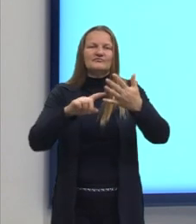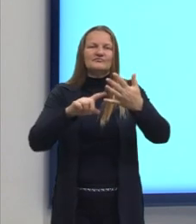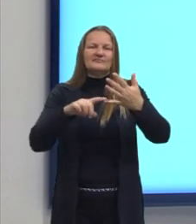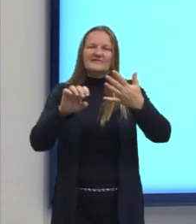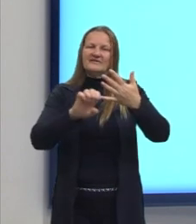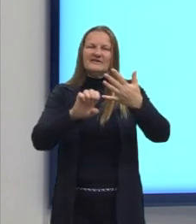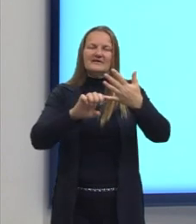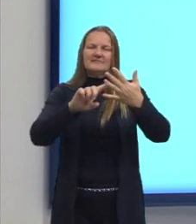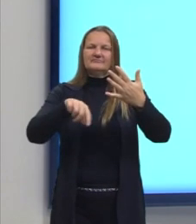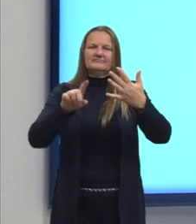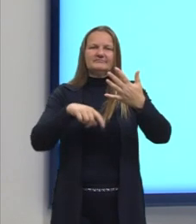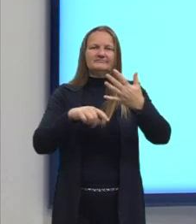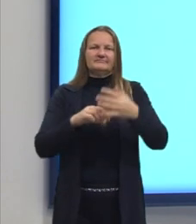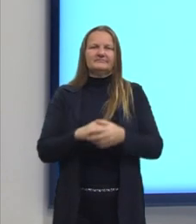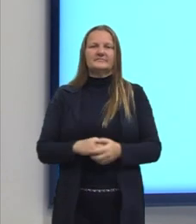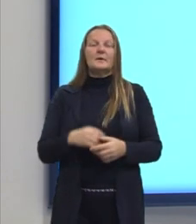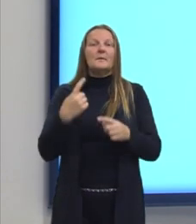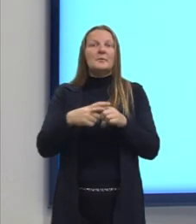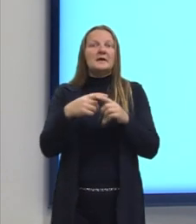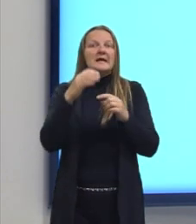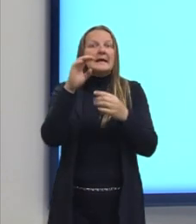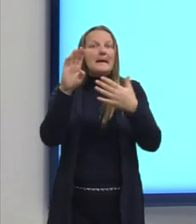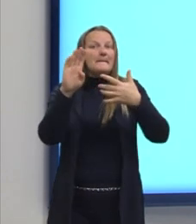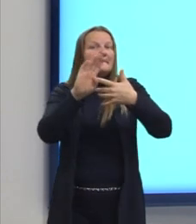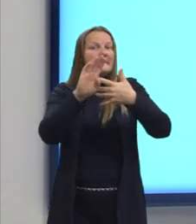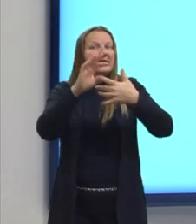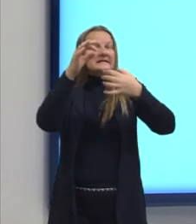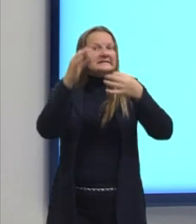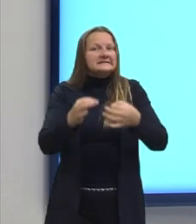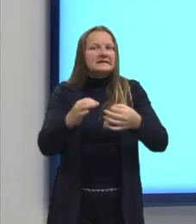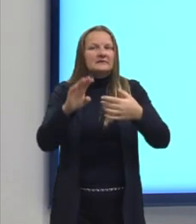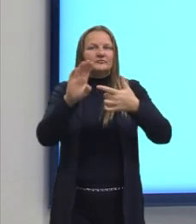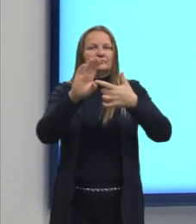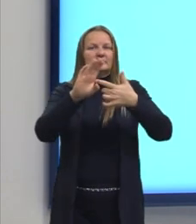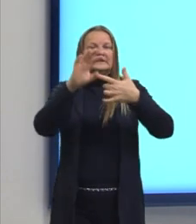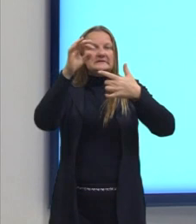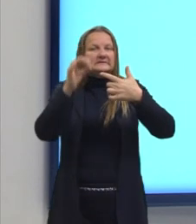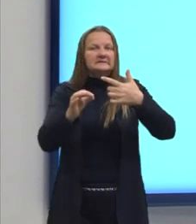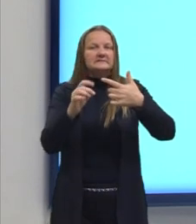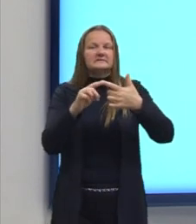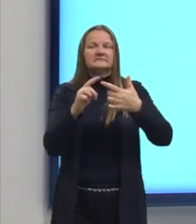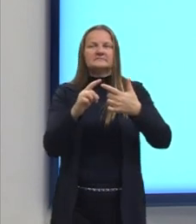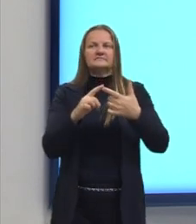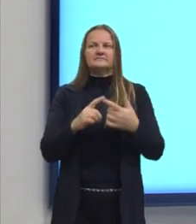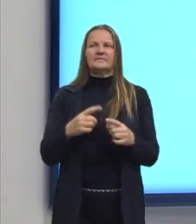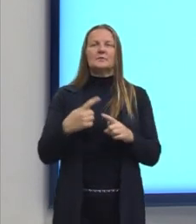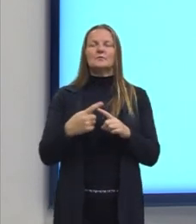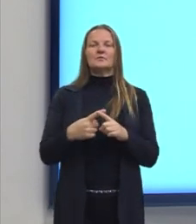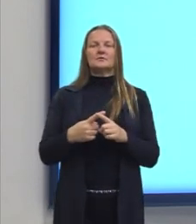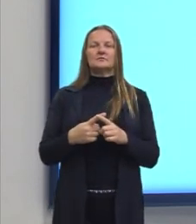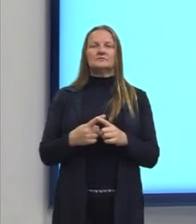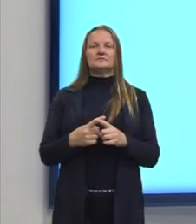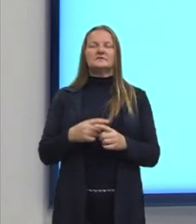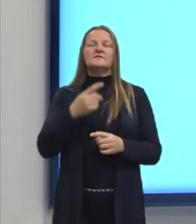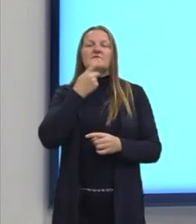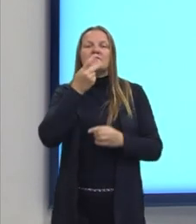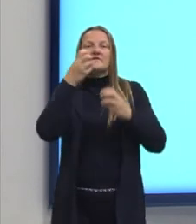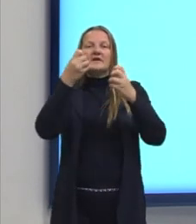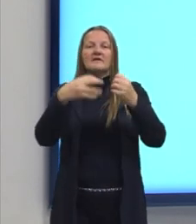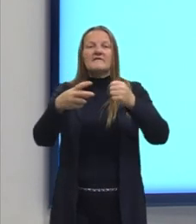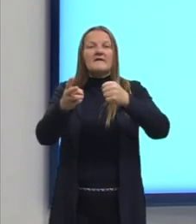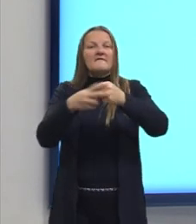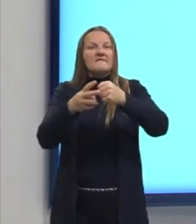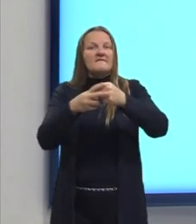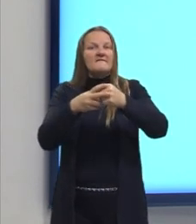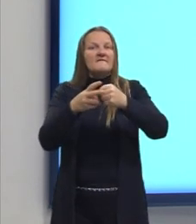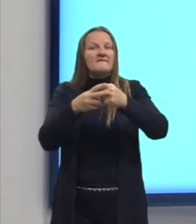adequada. Por que a nossa letra B seria a resposta adequada? Porque quando a gente fala em verbos